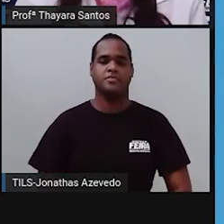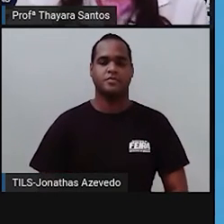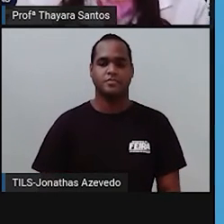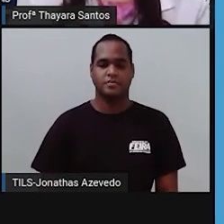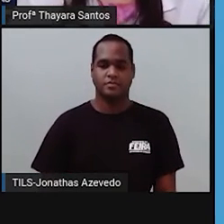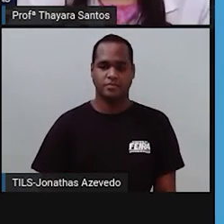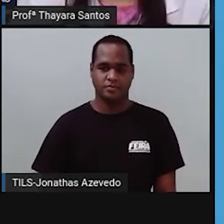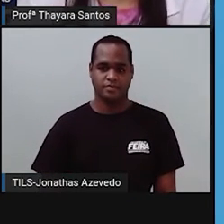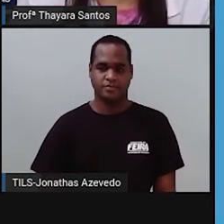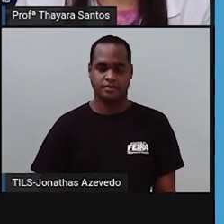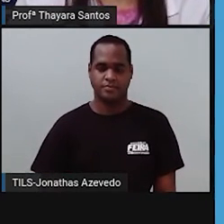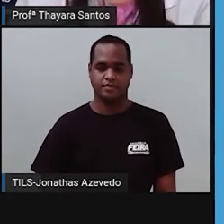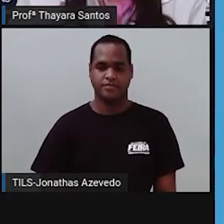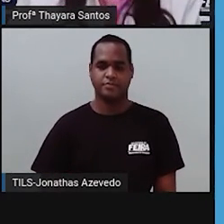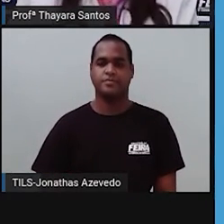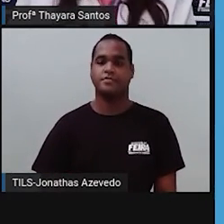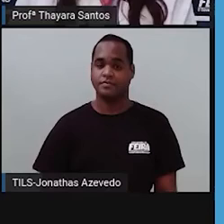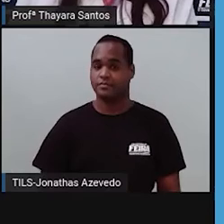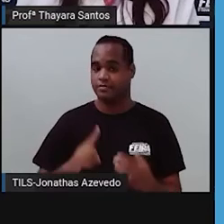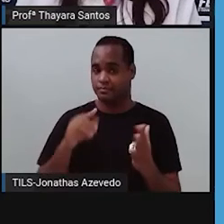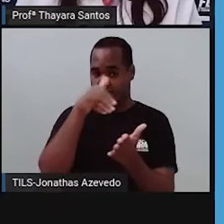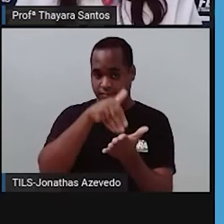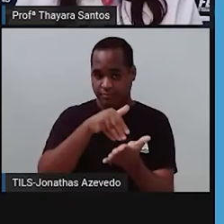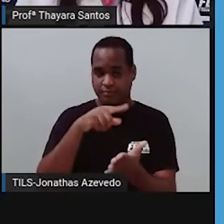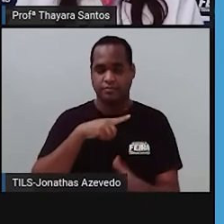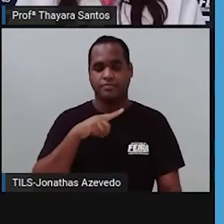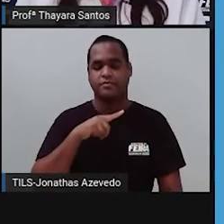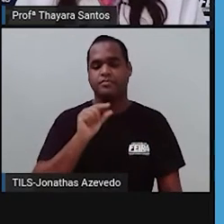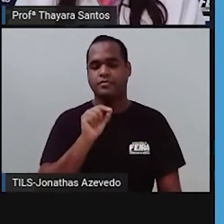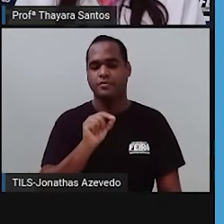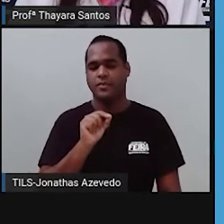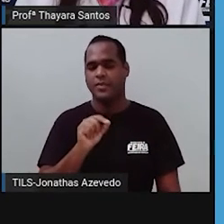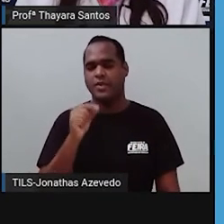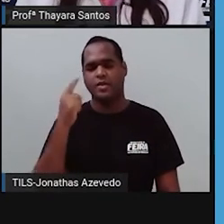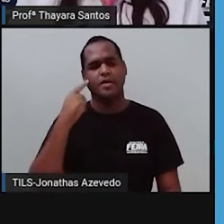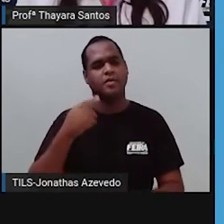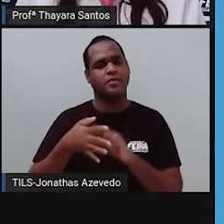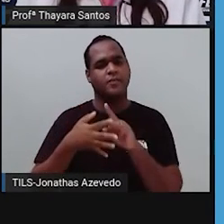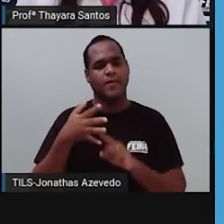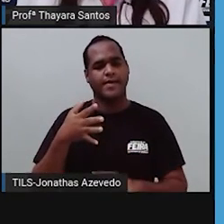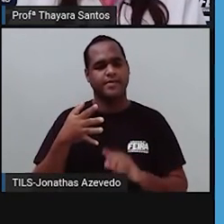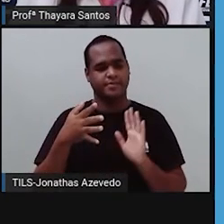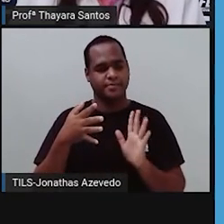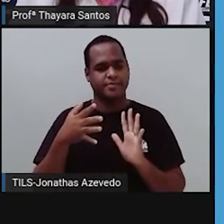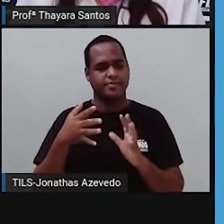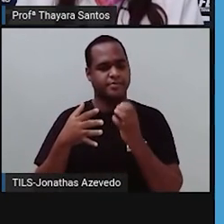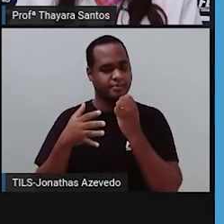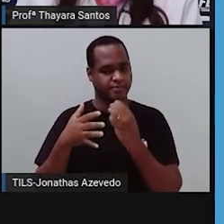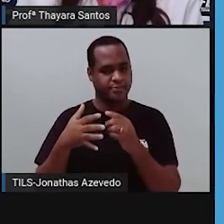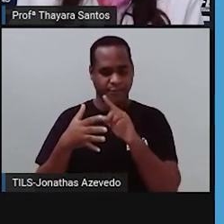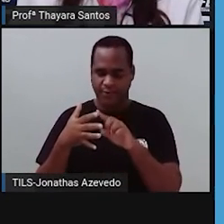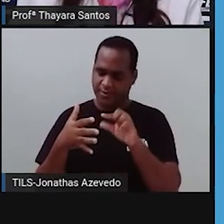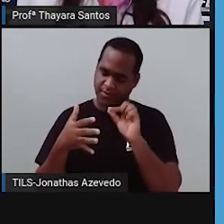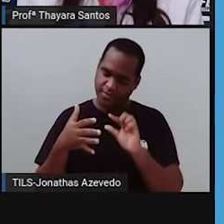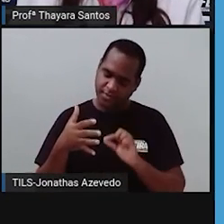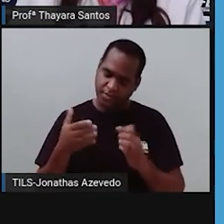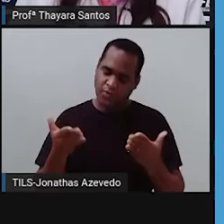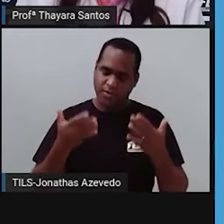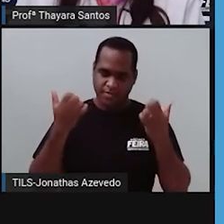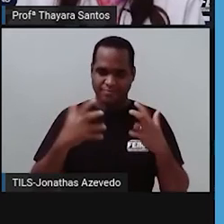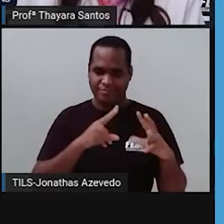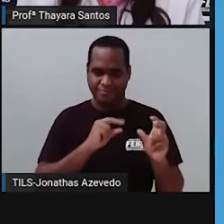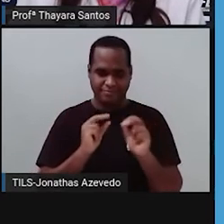Agora, gente vai para o último tipo de tecido que a gente tem, desses quatro, que eu selecionei aqui para a gente conversar hoje,